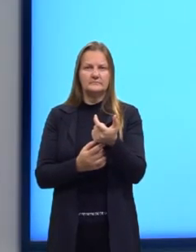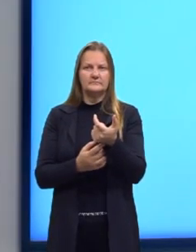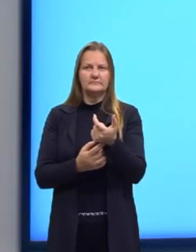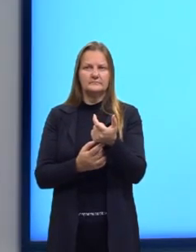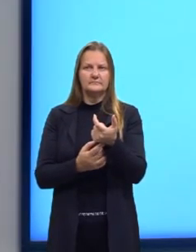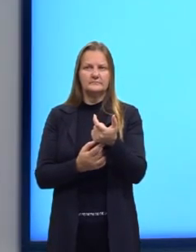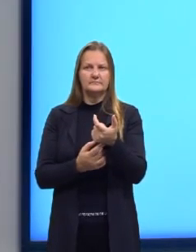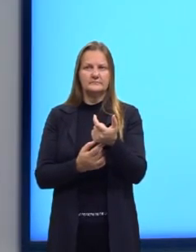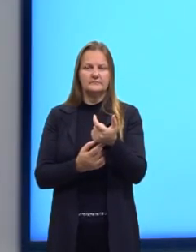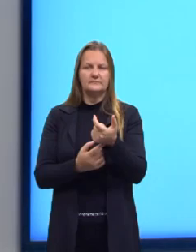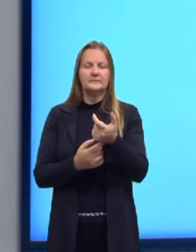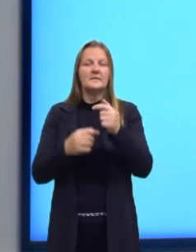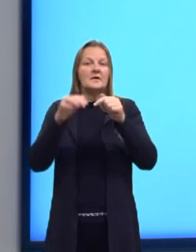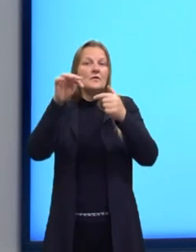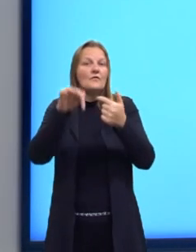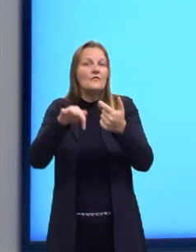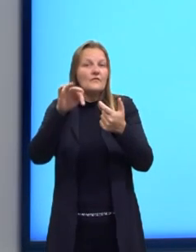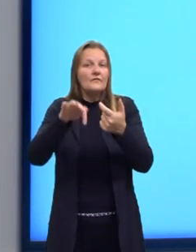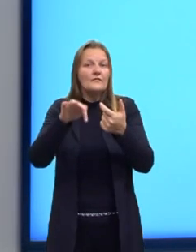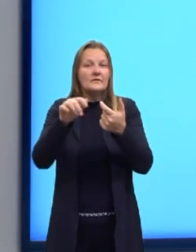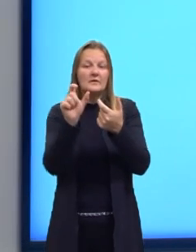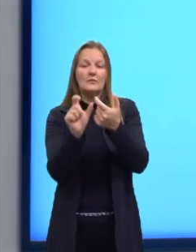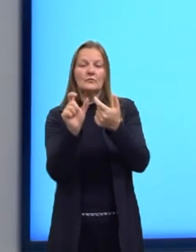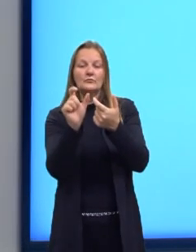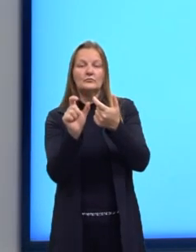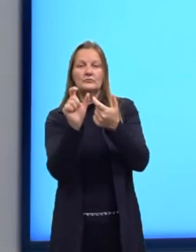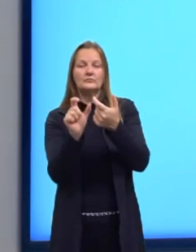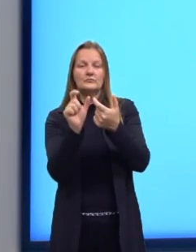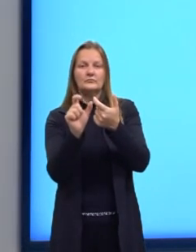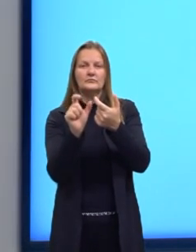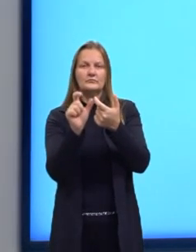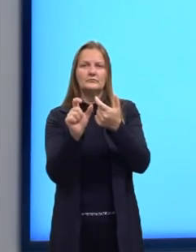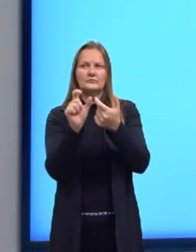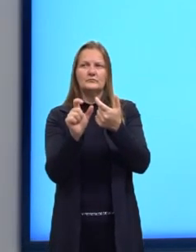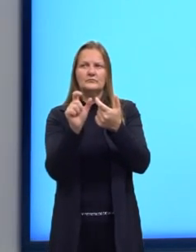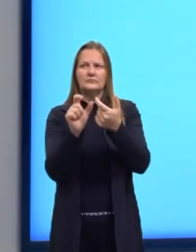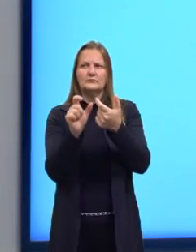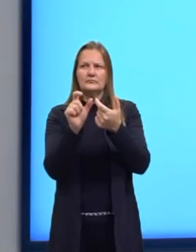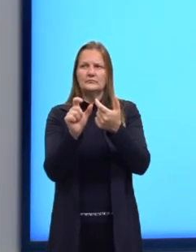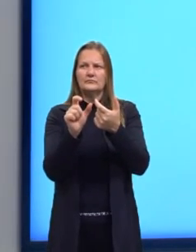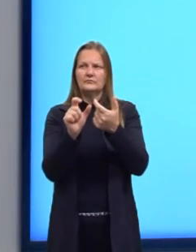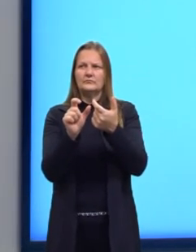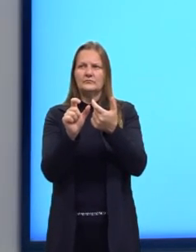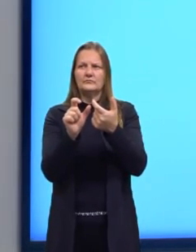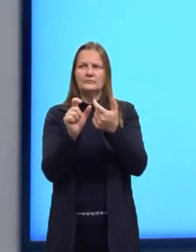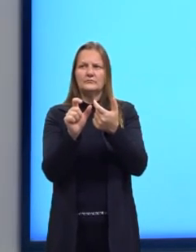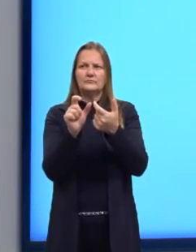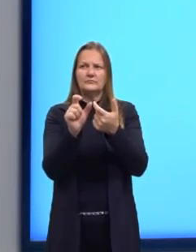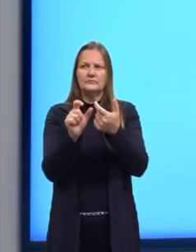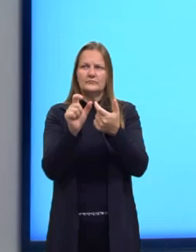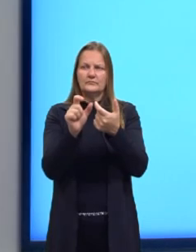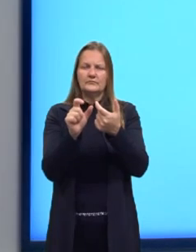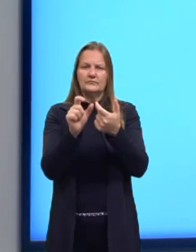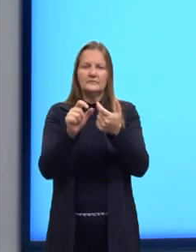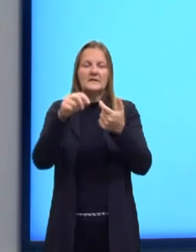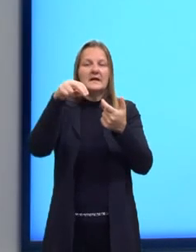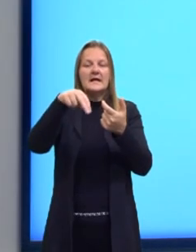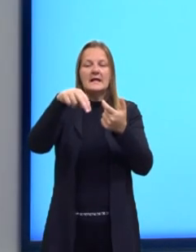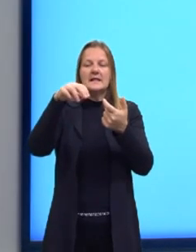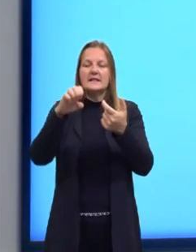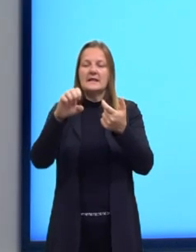uma terminação, supostamente um map, né, que eu tenho ali, com uma terminação ness.